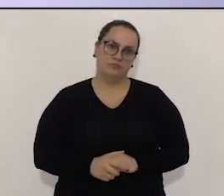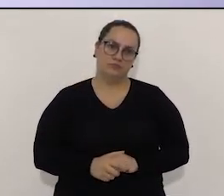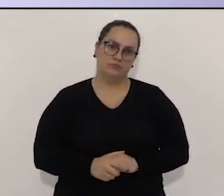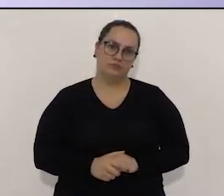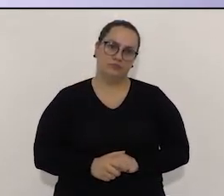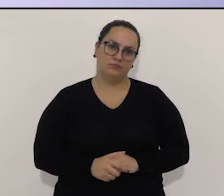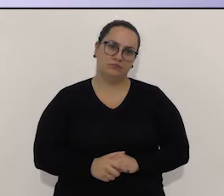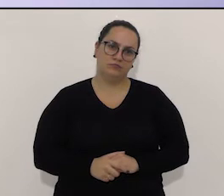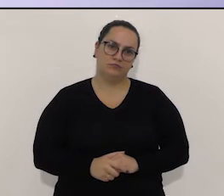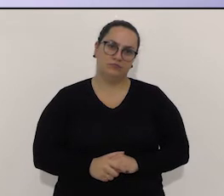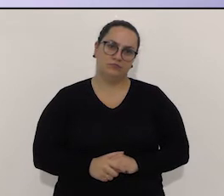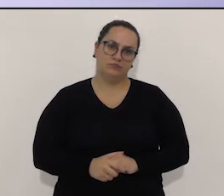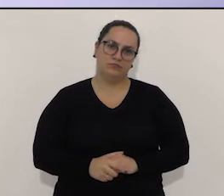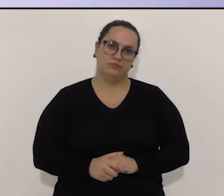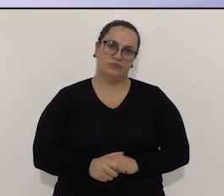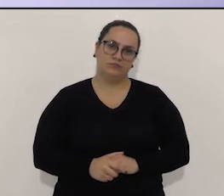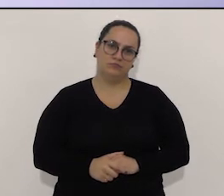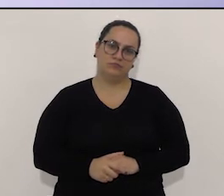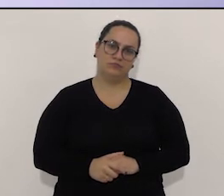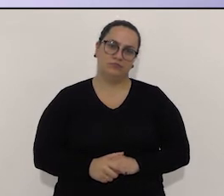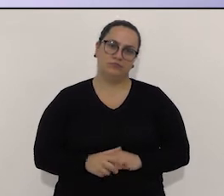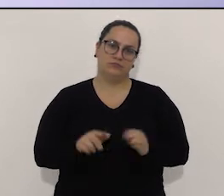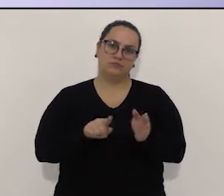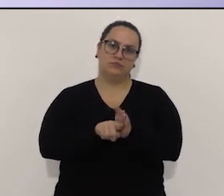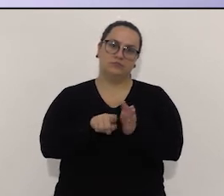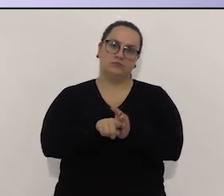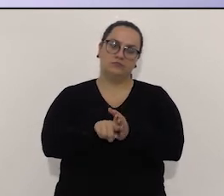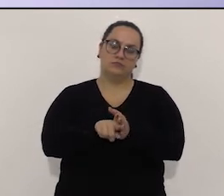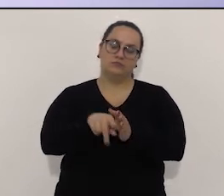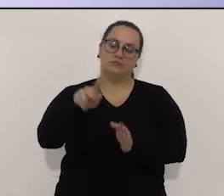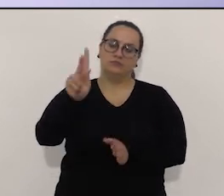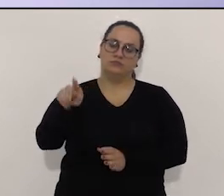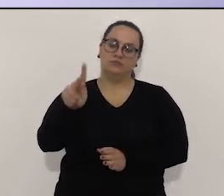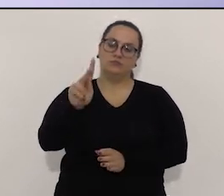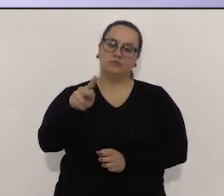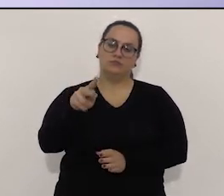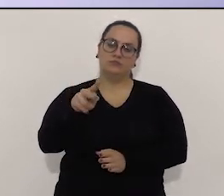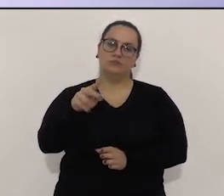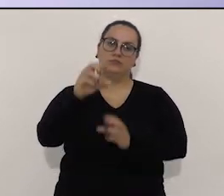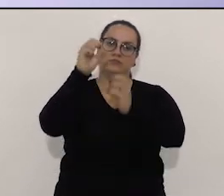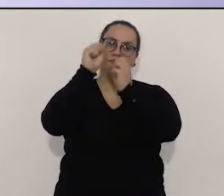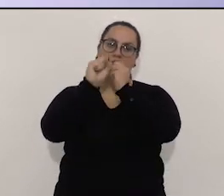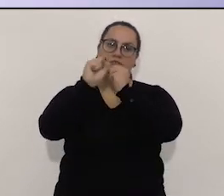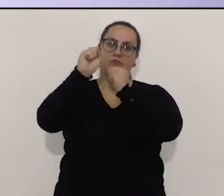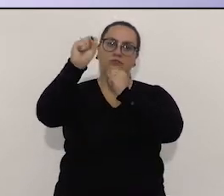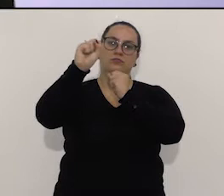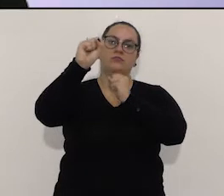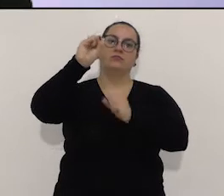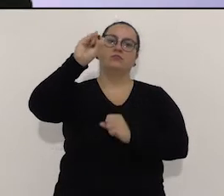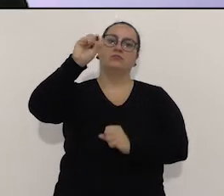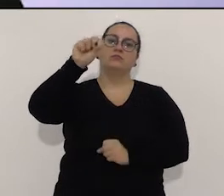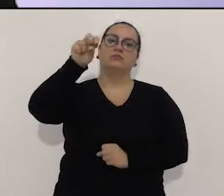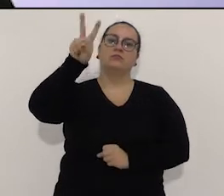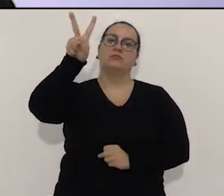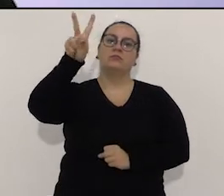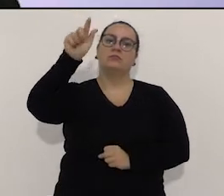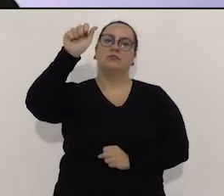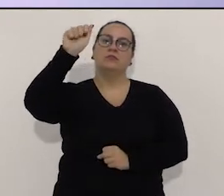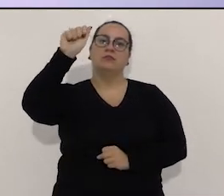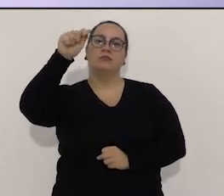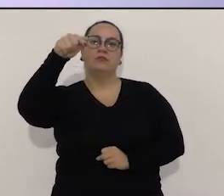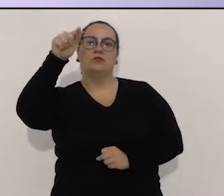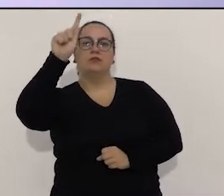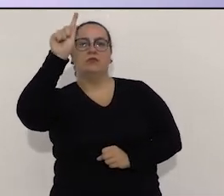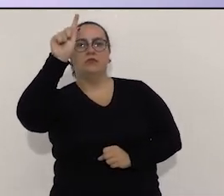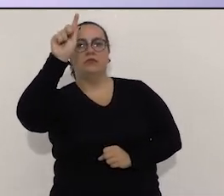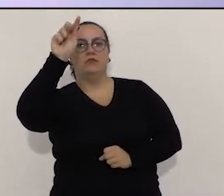o professor do Partido dos Trabalhadores, esporte. Quem faz a pergunta, então, agora é